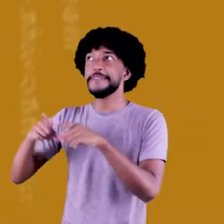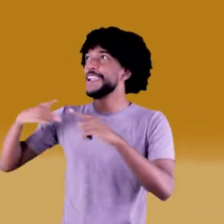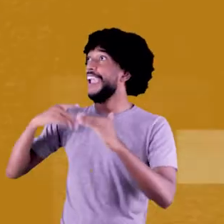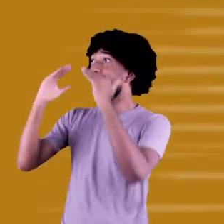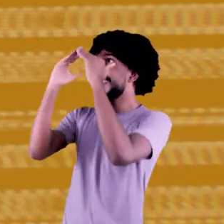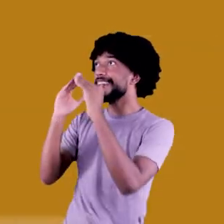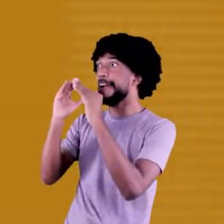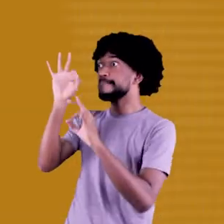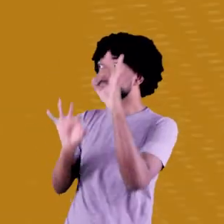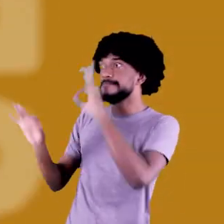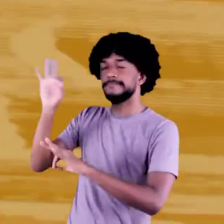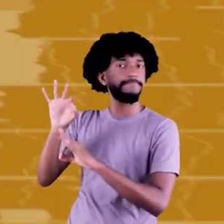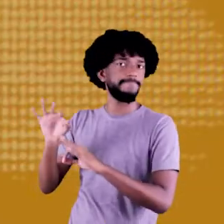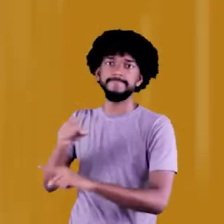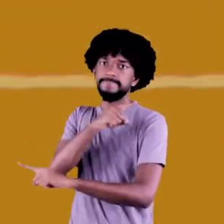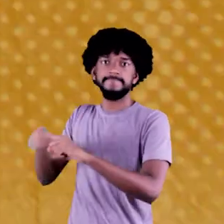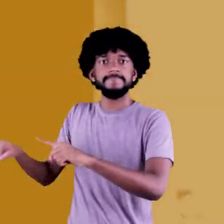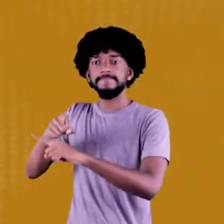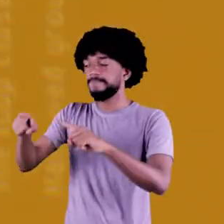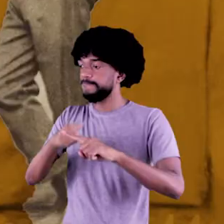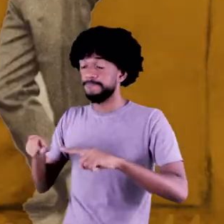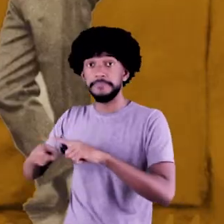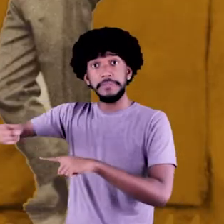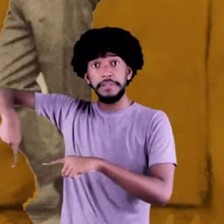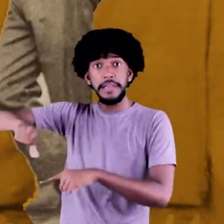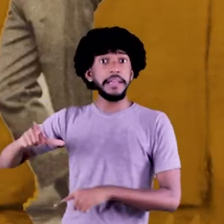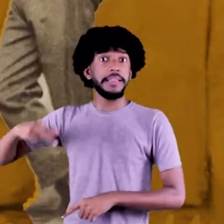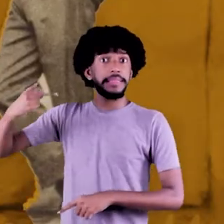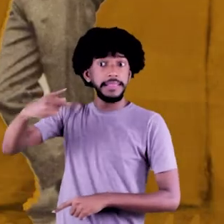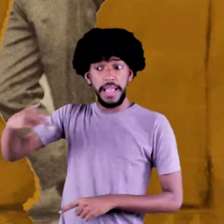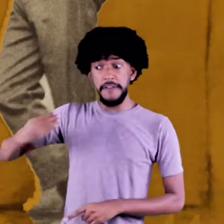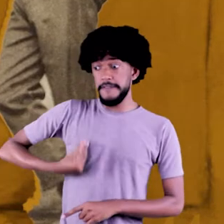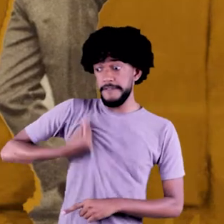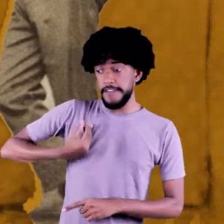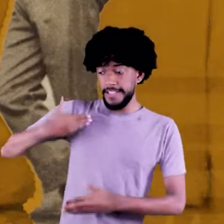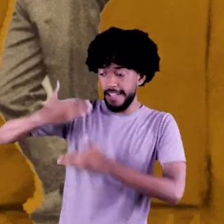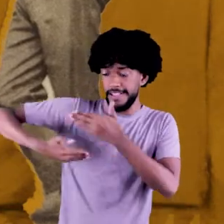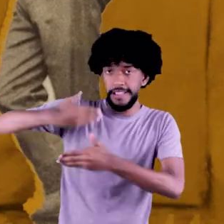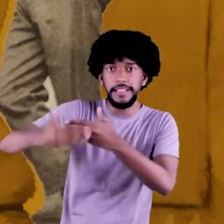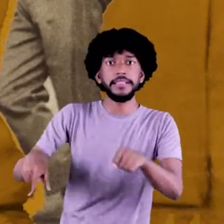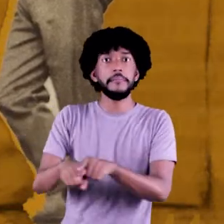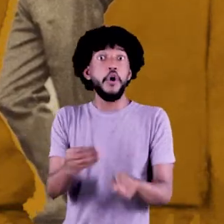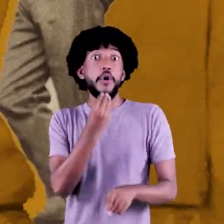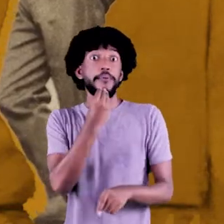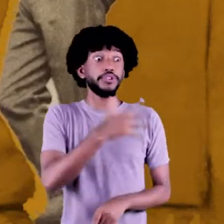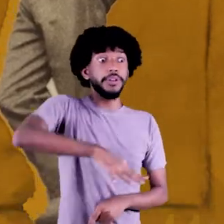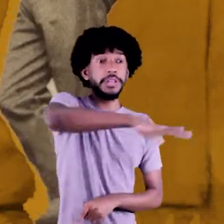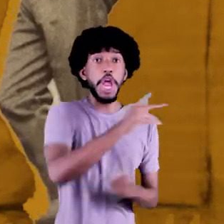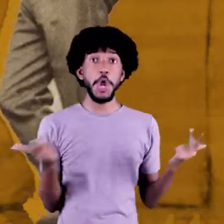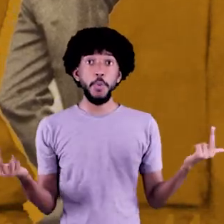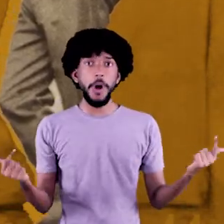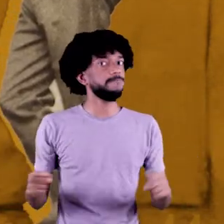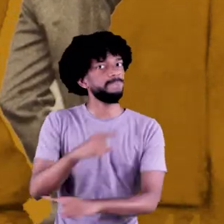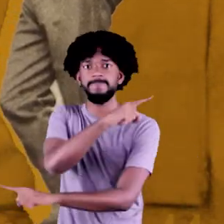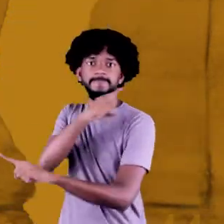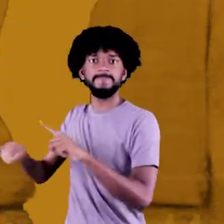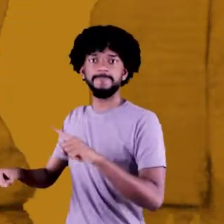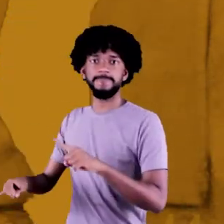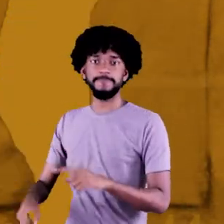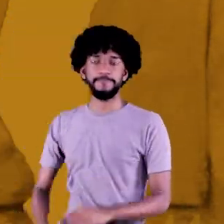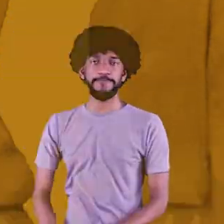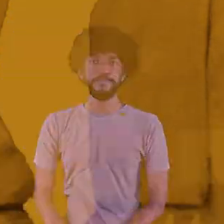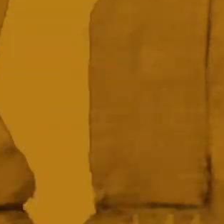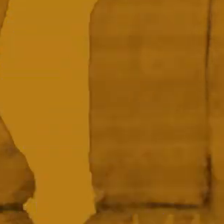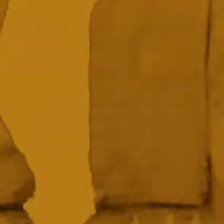uma família e ter uma casa. Não puderam aproveitar suas vidas e as oportunidades que todas as outras pessoas